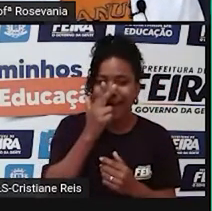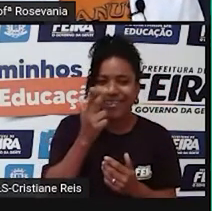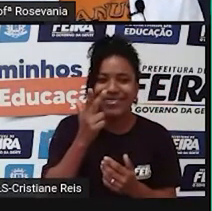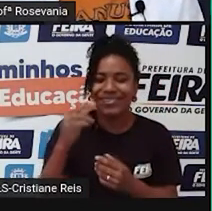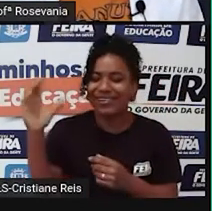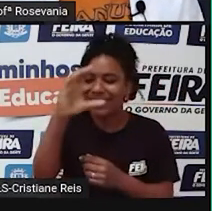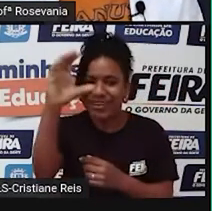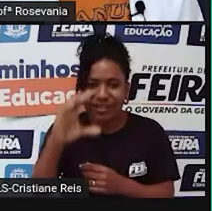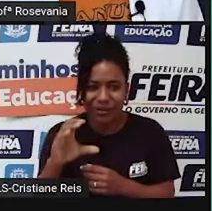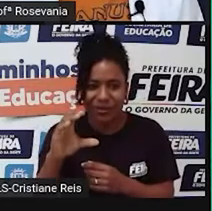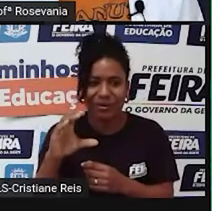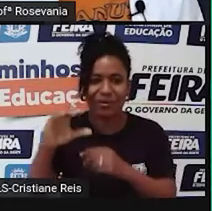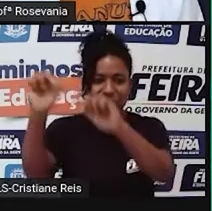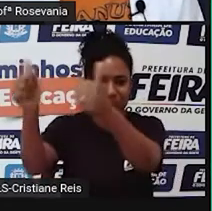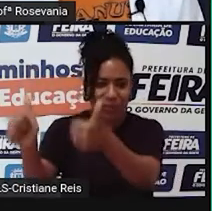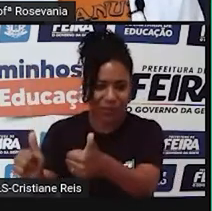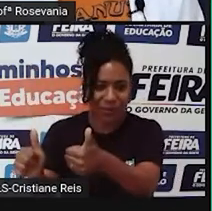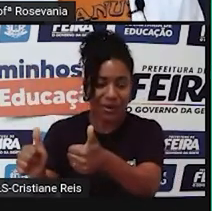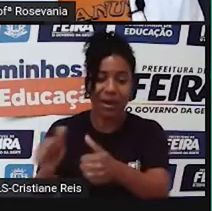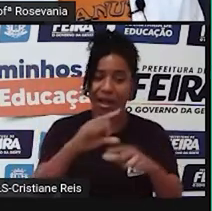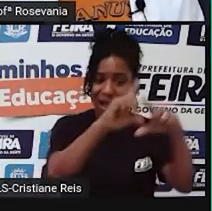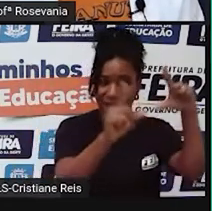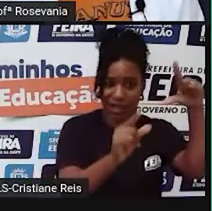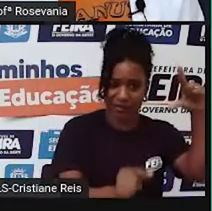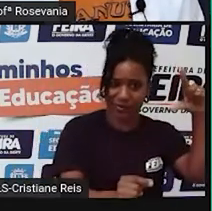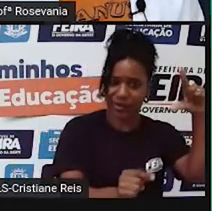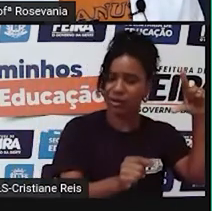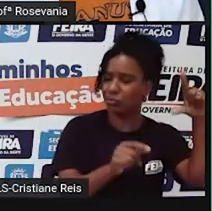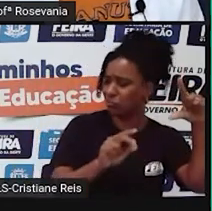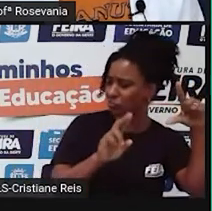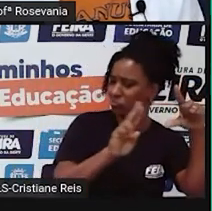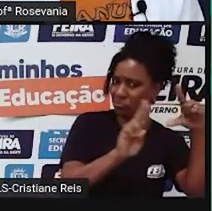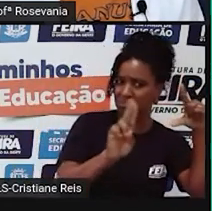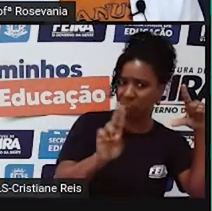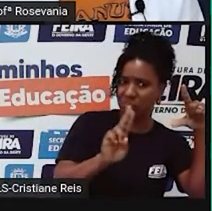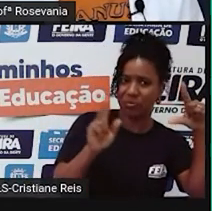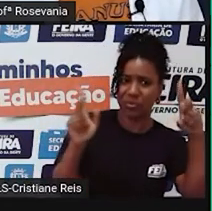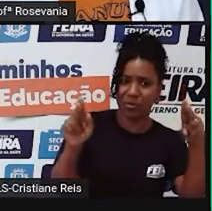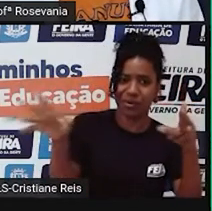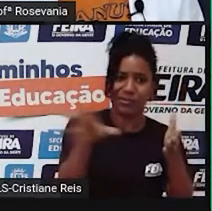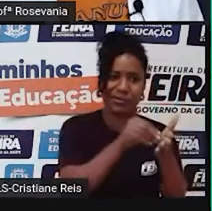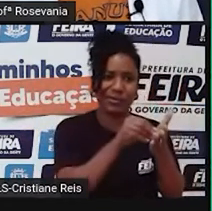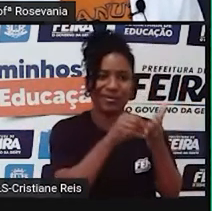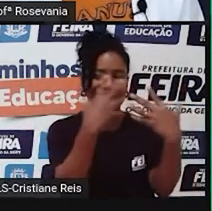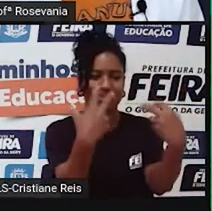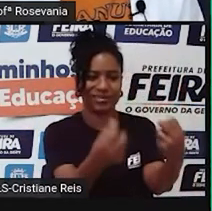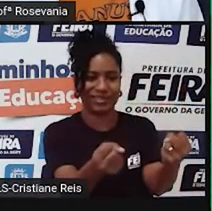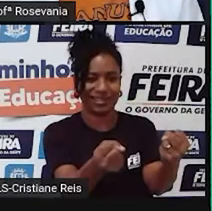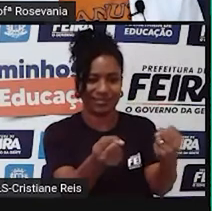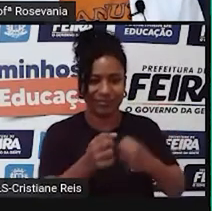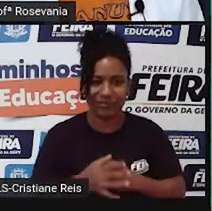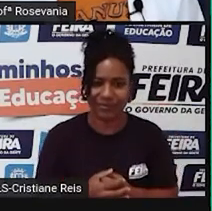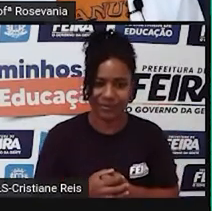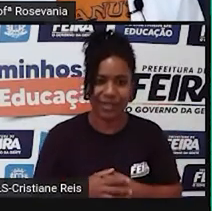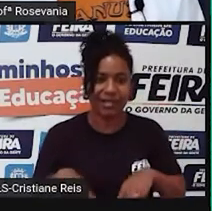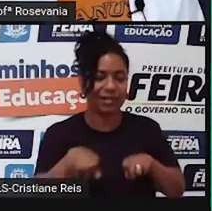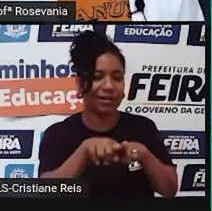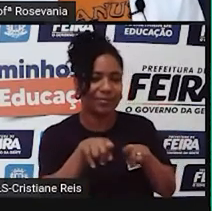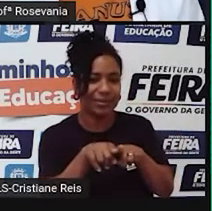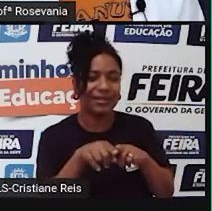deles aqui, vários outros que tinham. A questão também, né, do artesanato, das contas, das